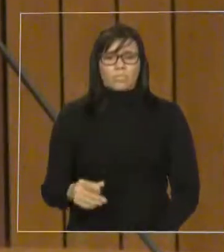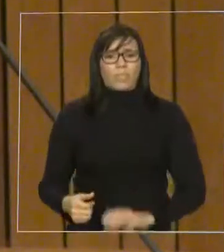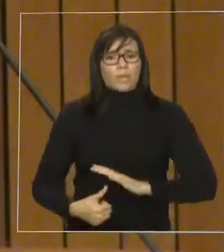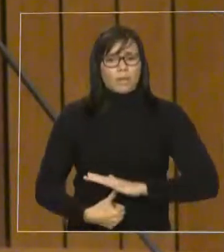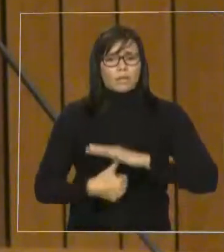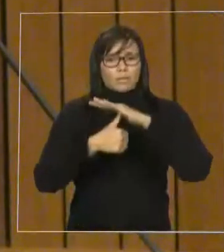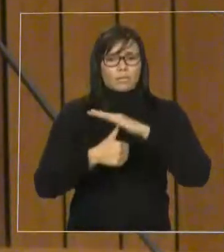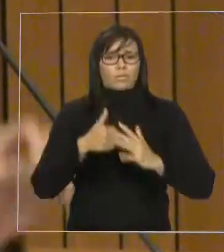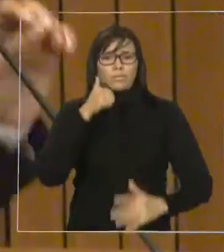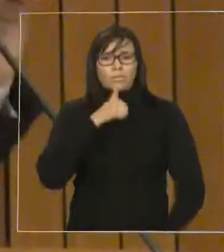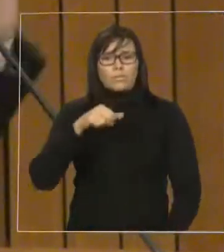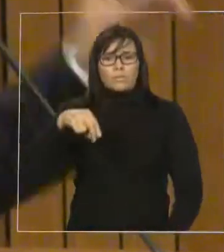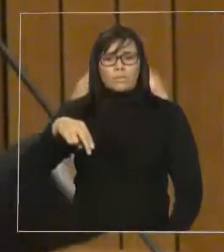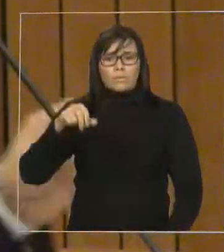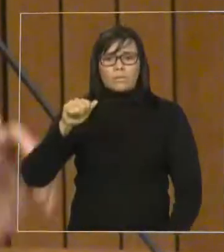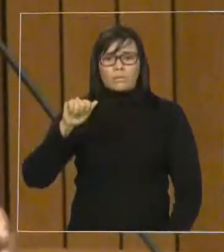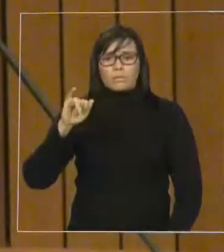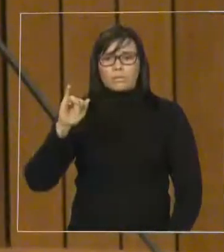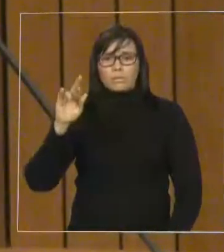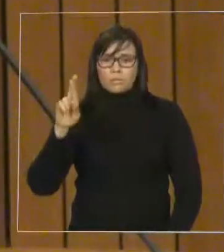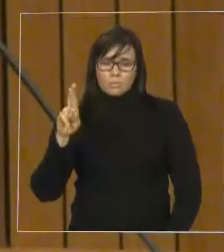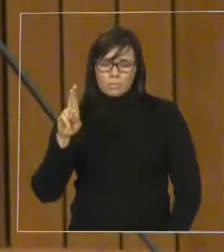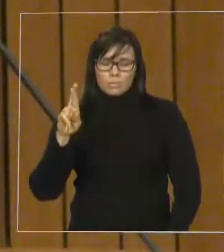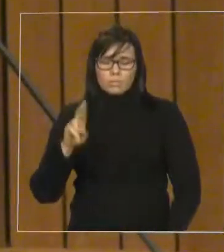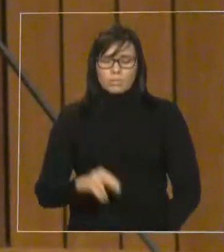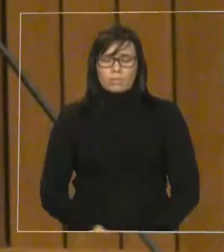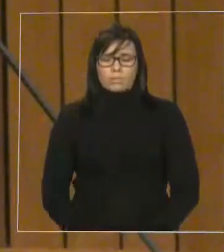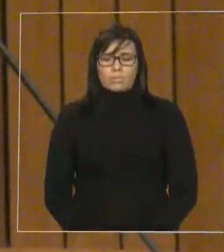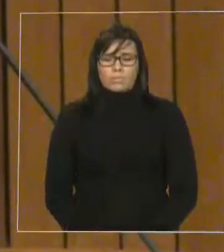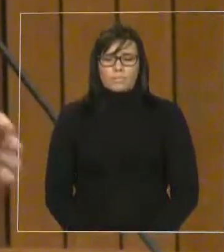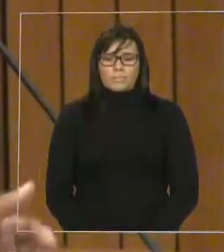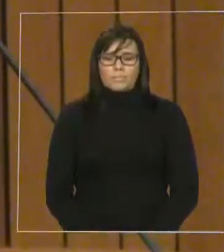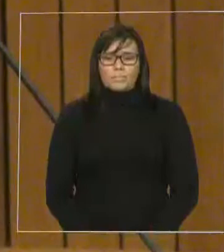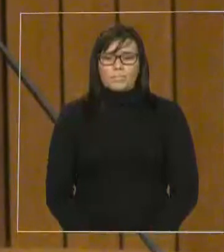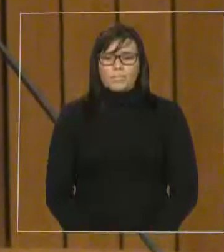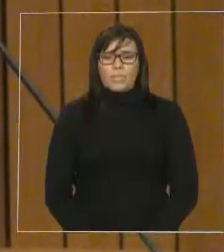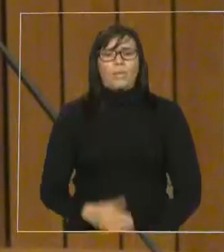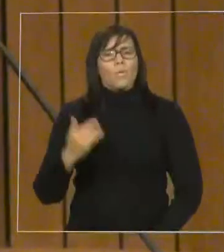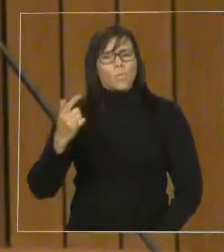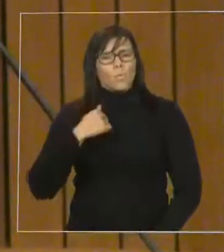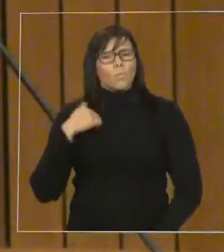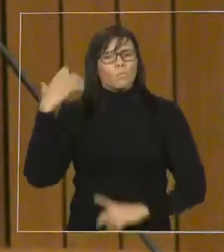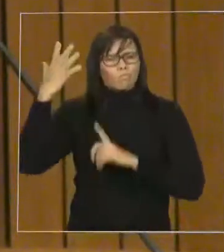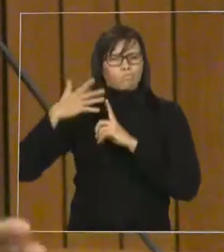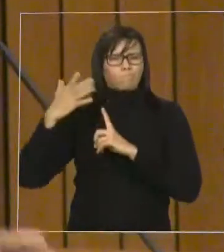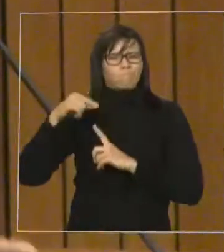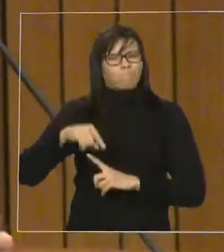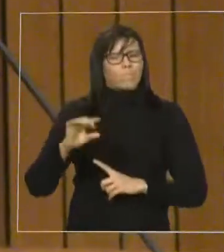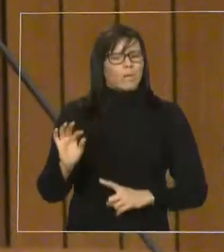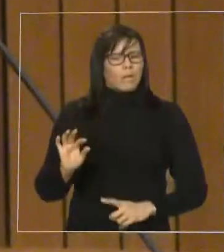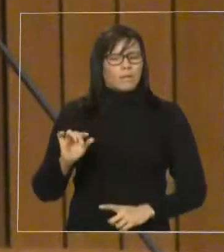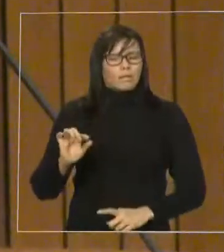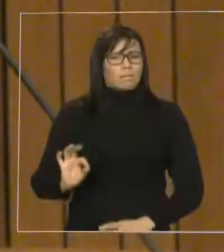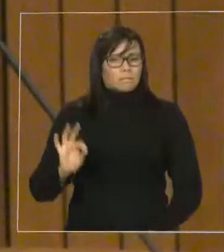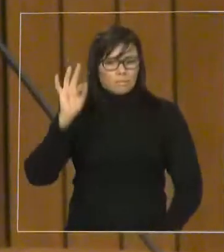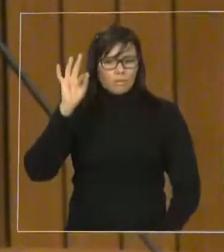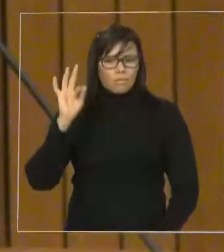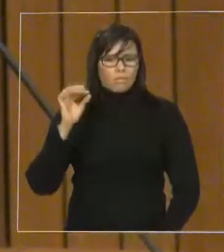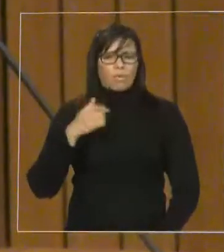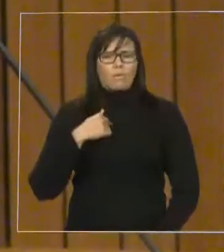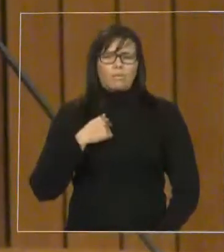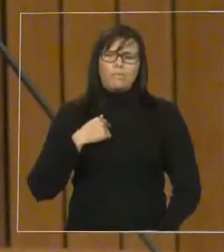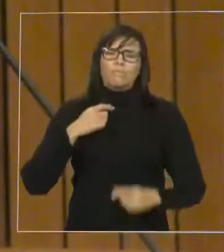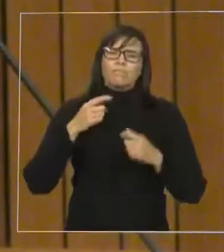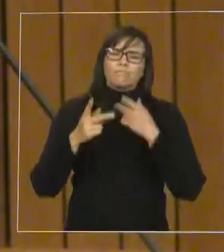na Iportela. Na oportunidade que nós tivemos de fazer o nosso pronunciamento, ressaltamos a importância da bonificação.